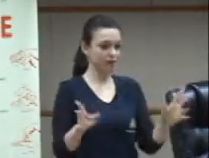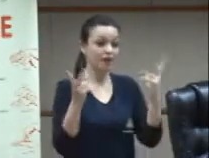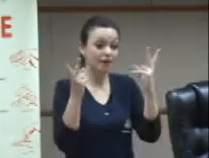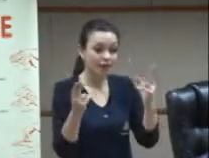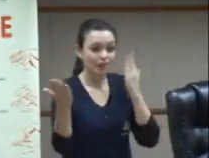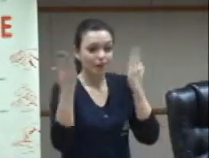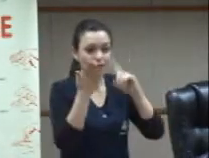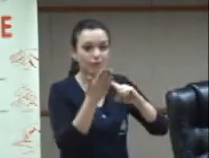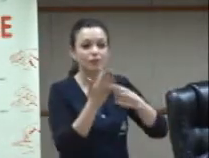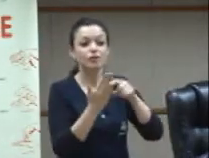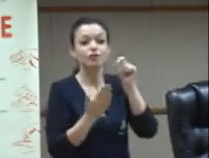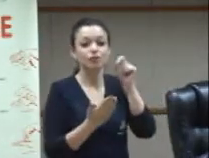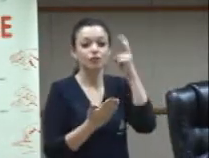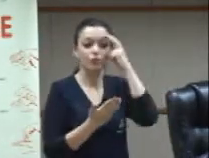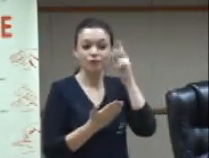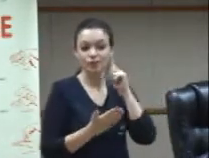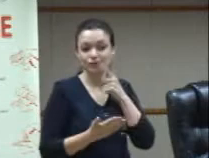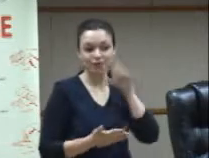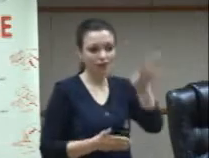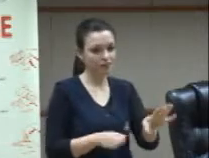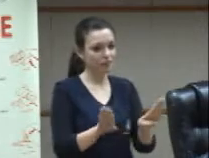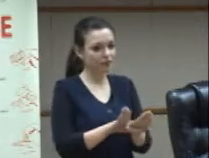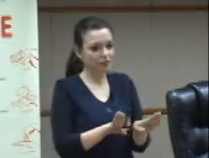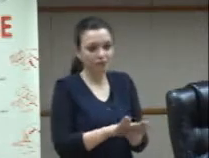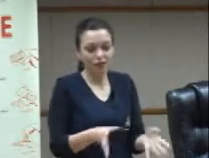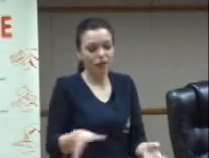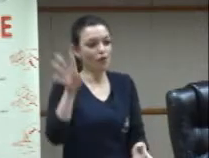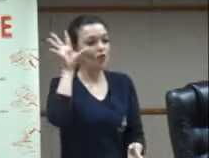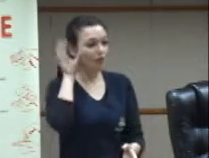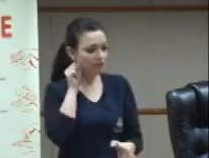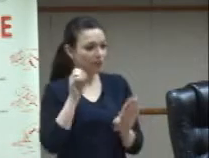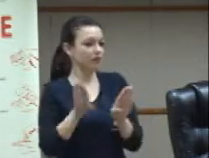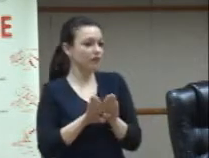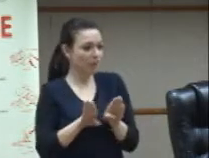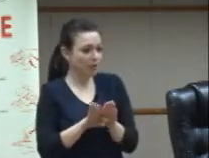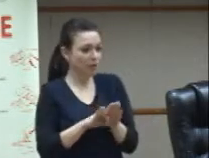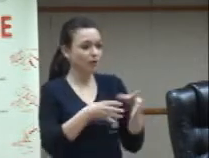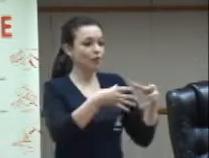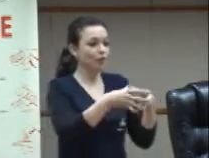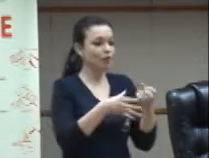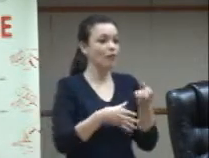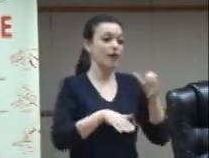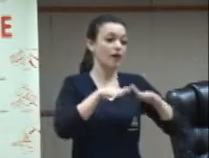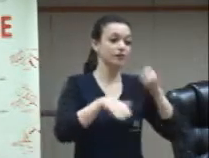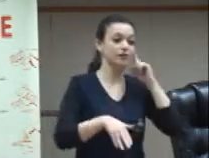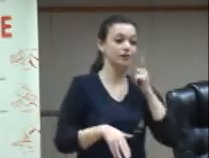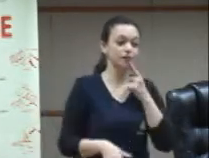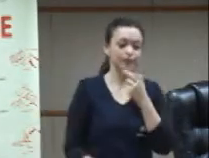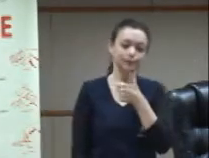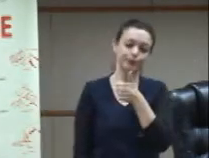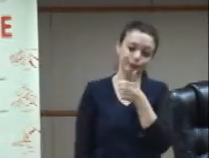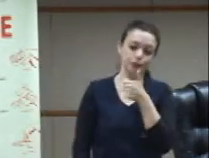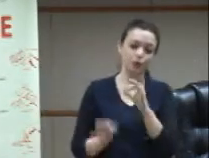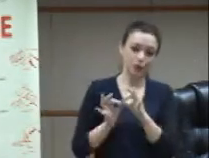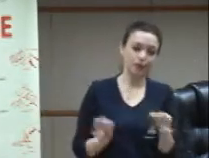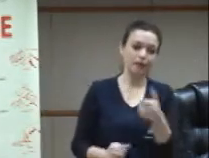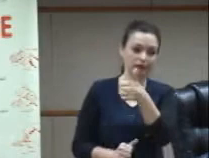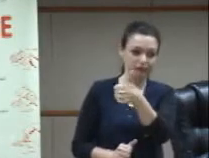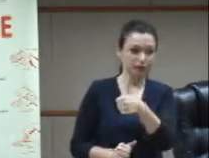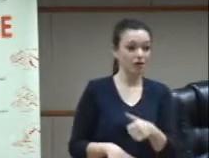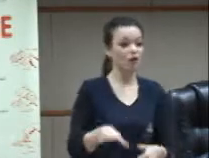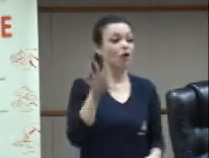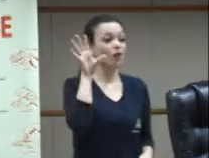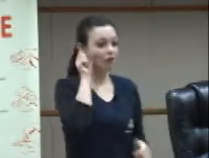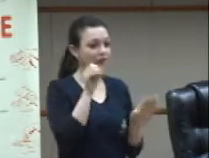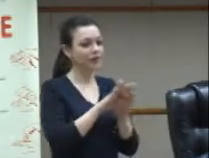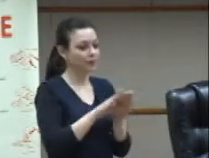esse diálogo com a comunidade surda certamente o povo surdo terá que abrir mão de algumas coisas e nós enquanto ouvintes teremos que abrir